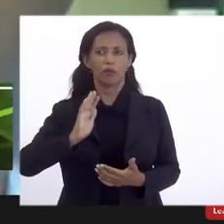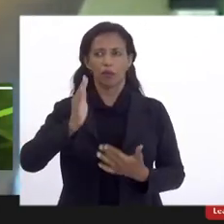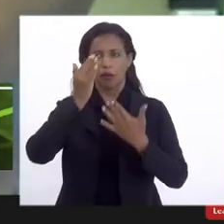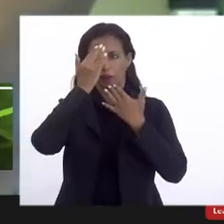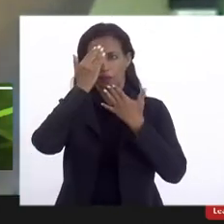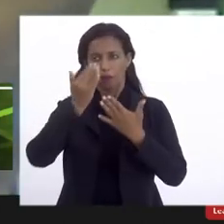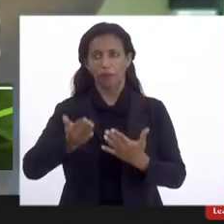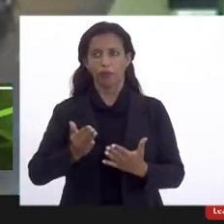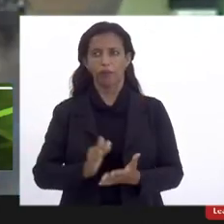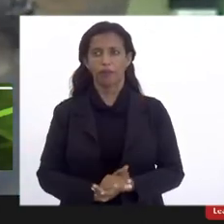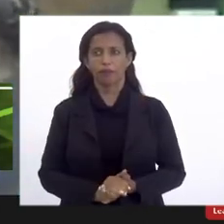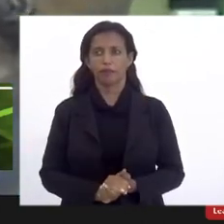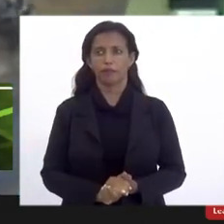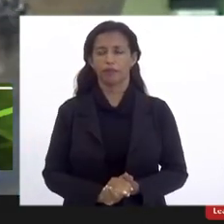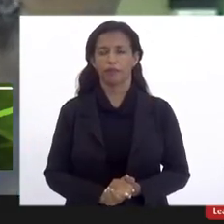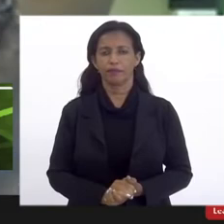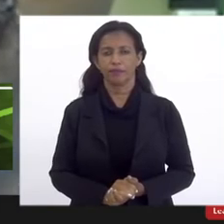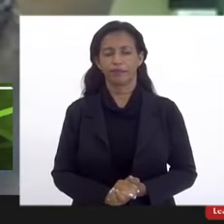deputado Luiz Macri.